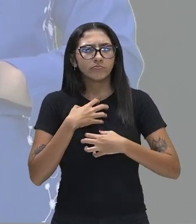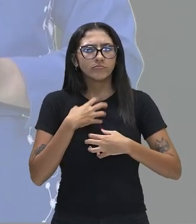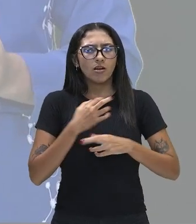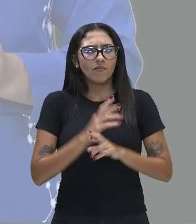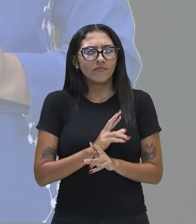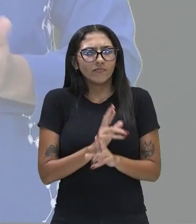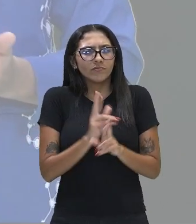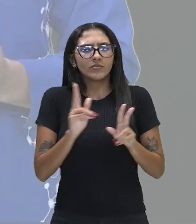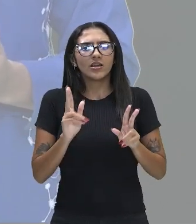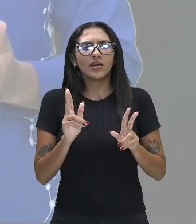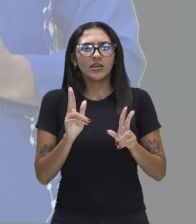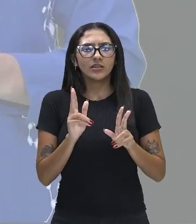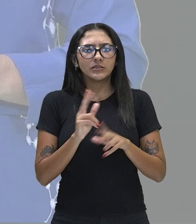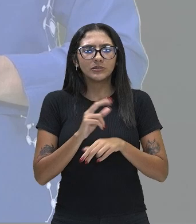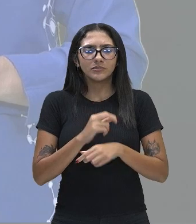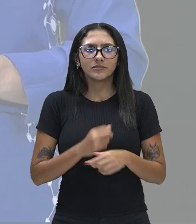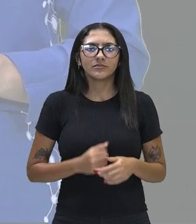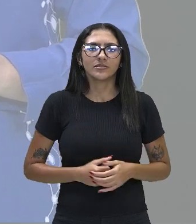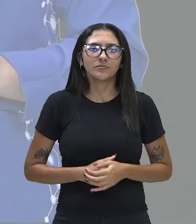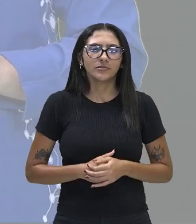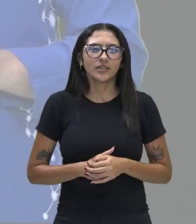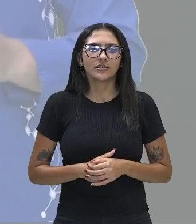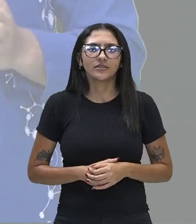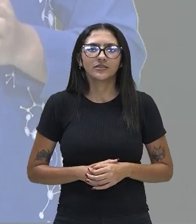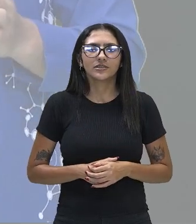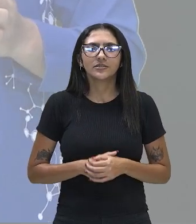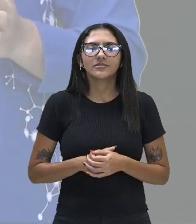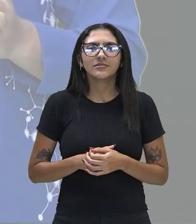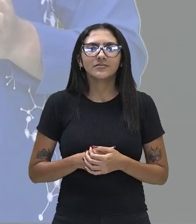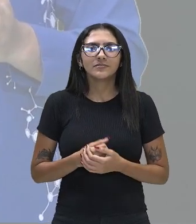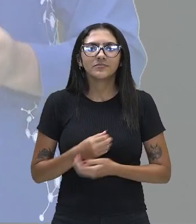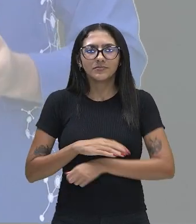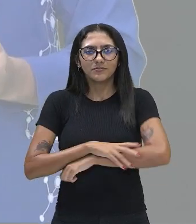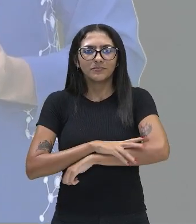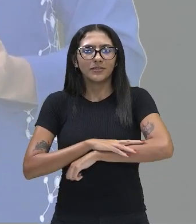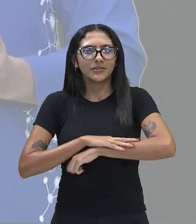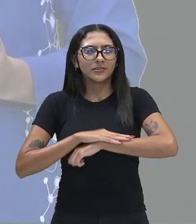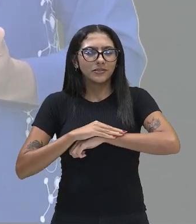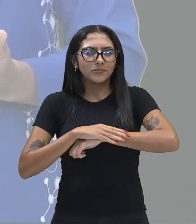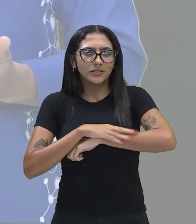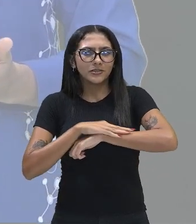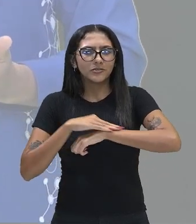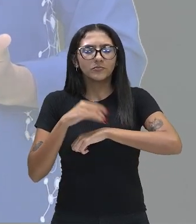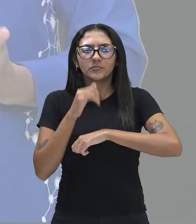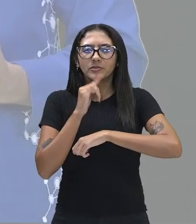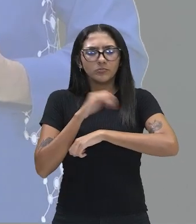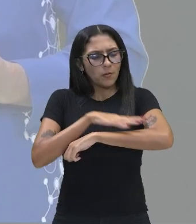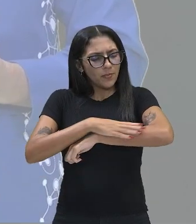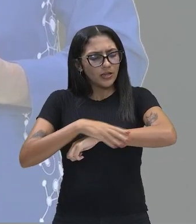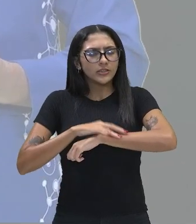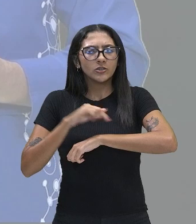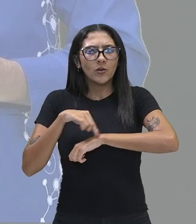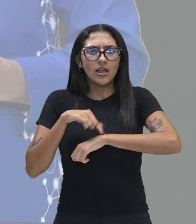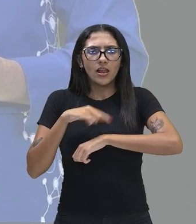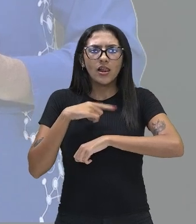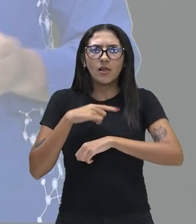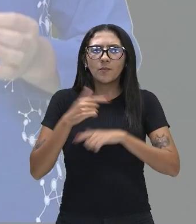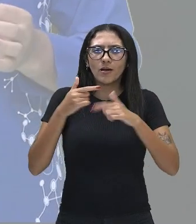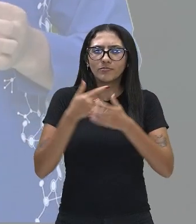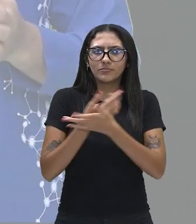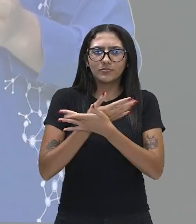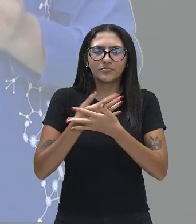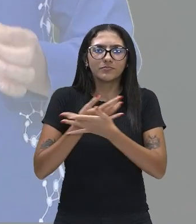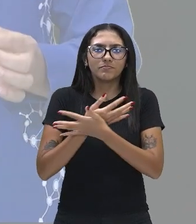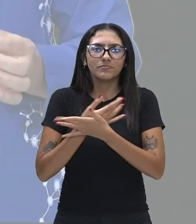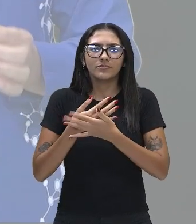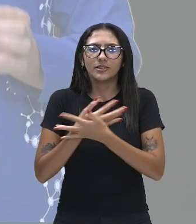perceber por meio do tato, né? A pele, por exemplo, ela é o maior órgão do corpo humano e